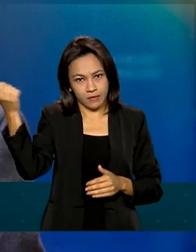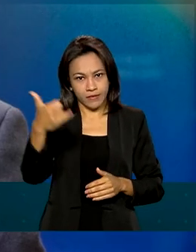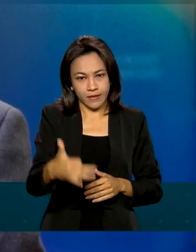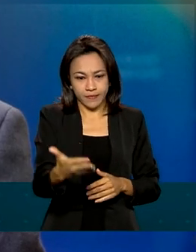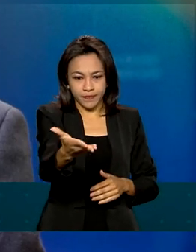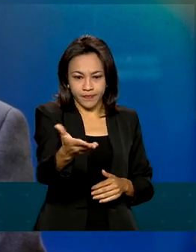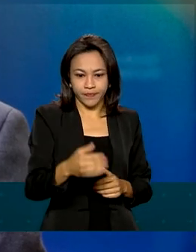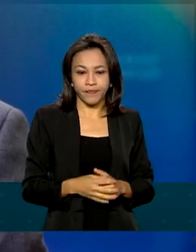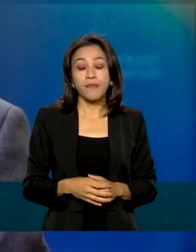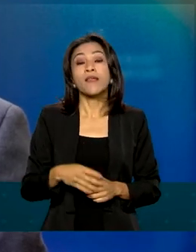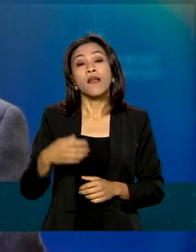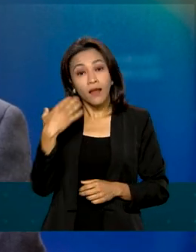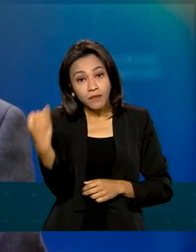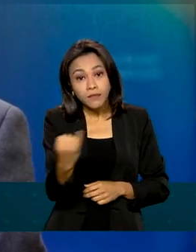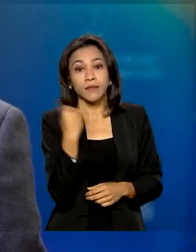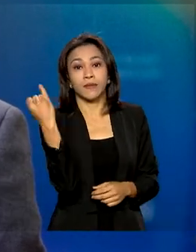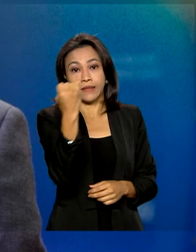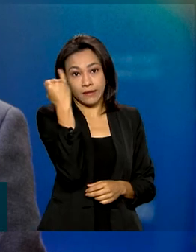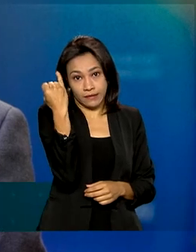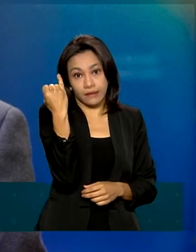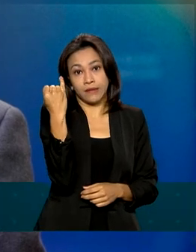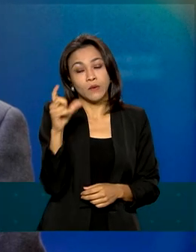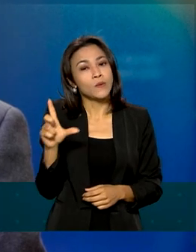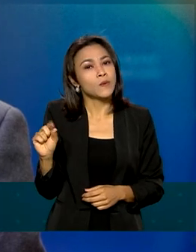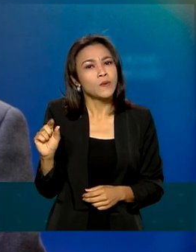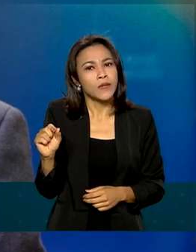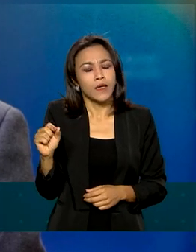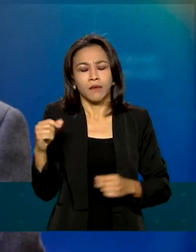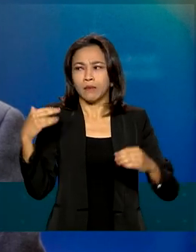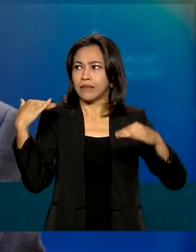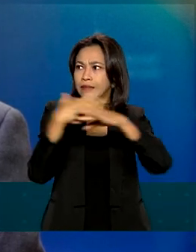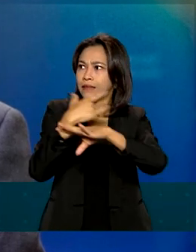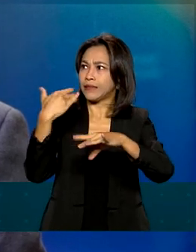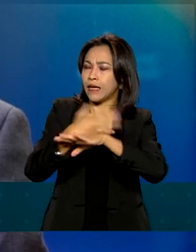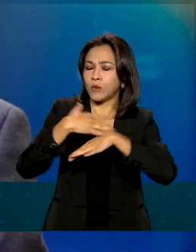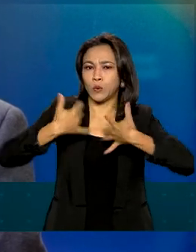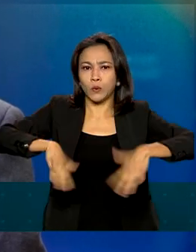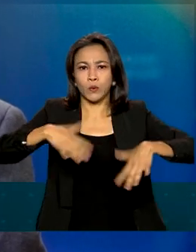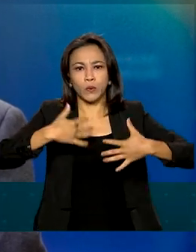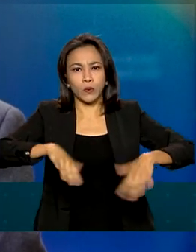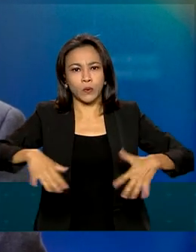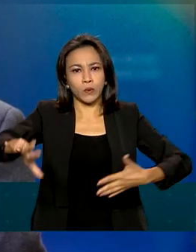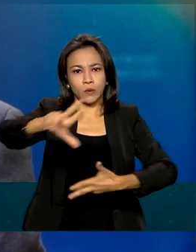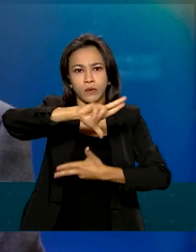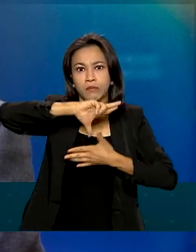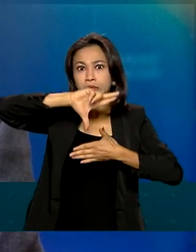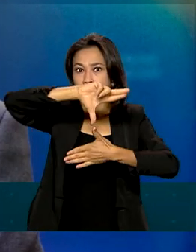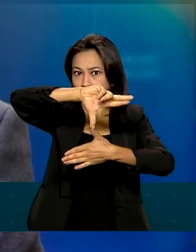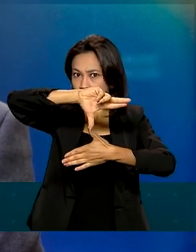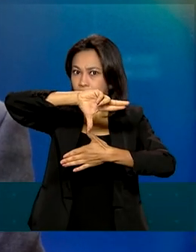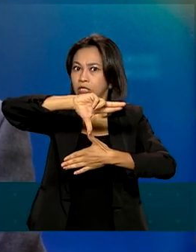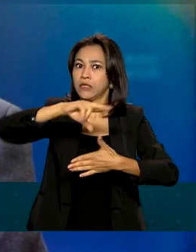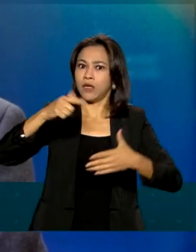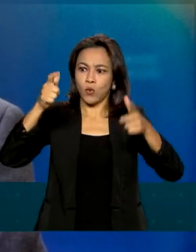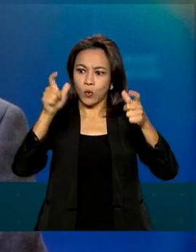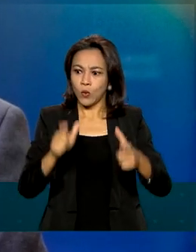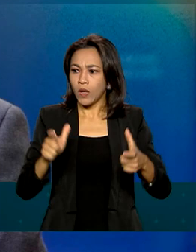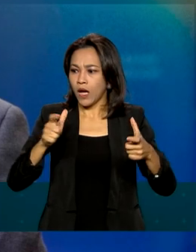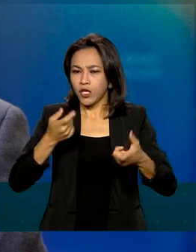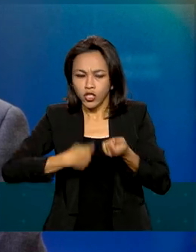É muito importante, por se tratar da maior cidade da América Latina, um grande centro empresarial.